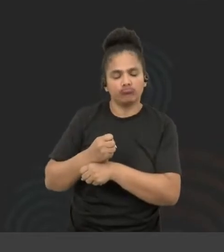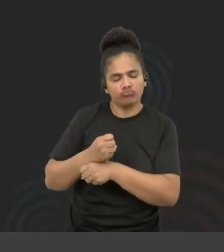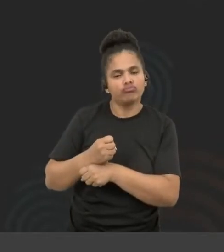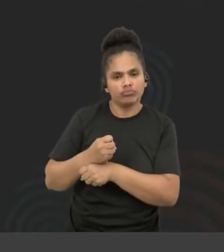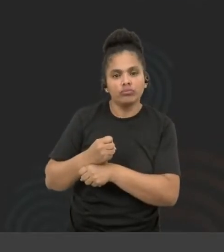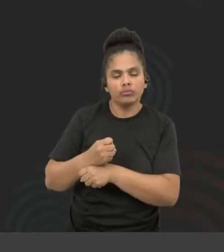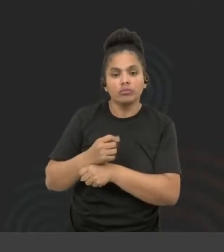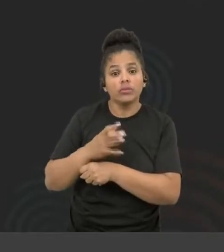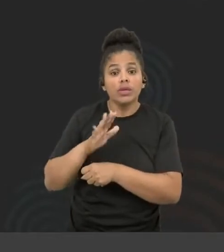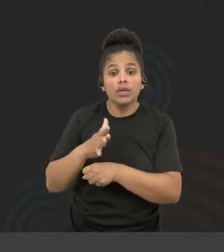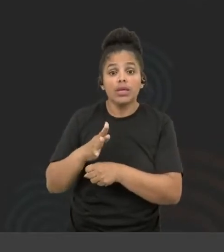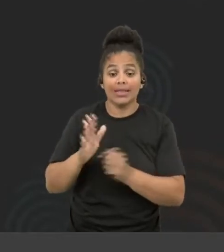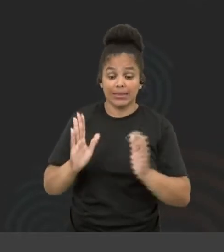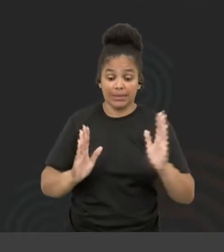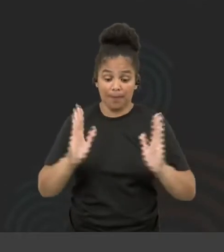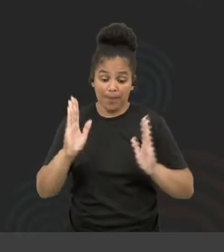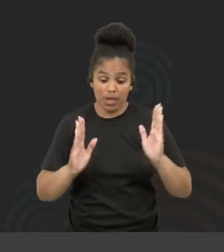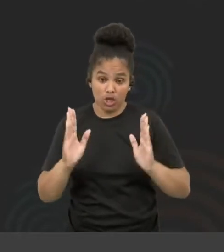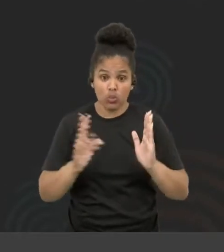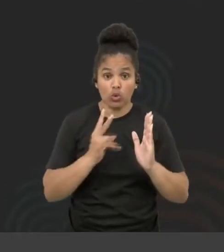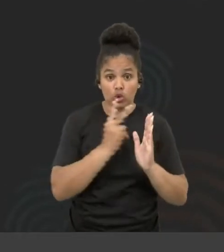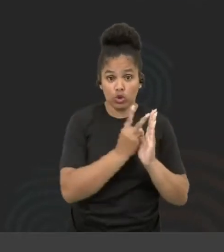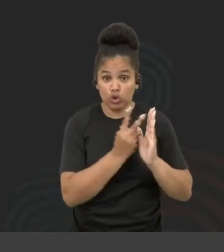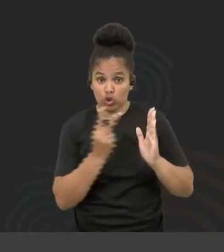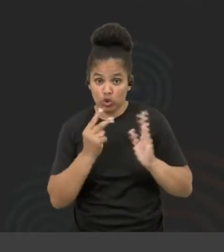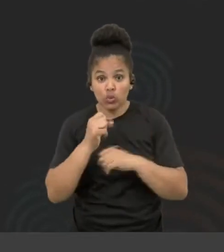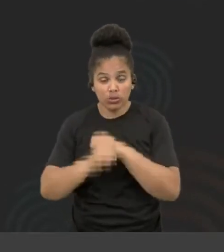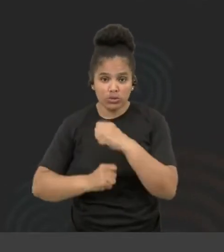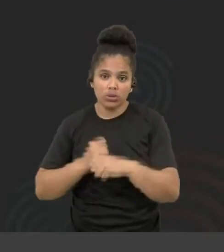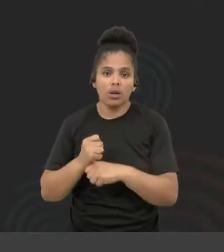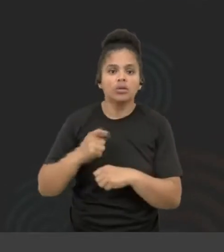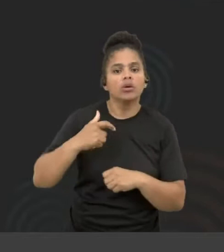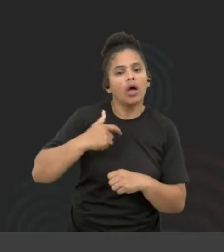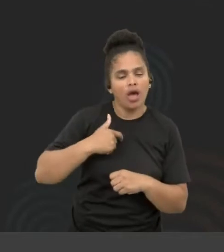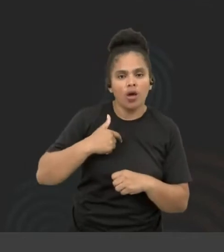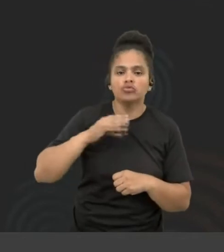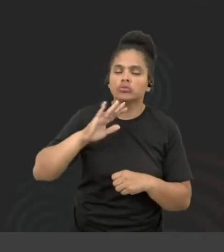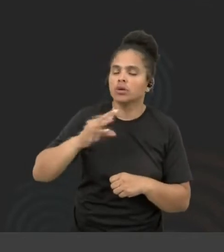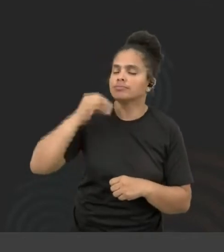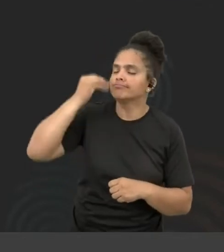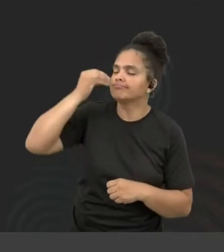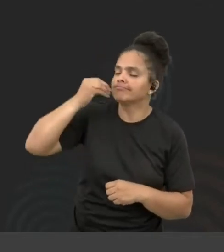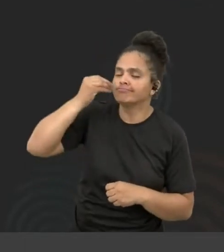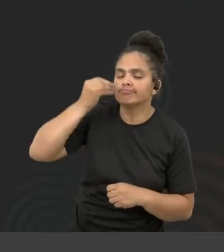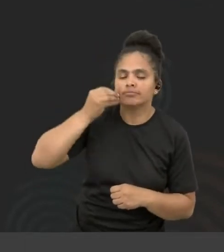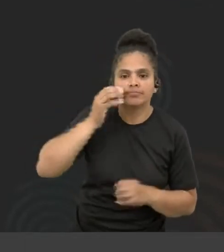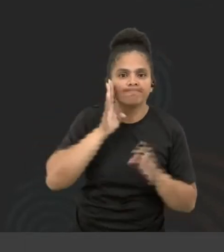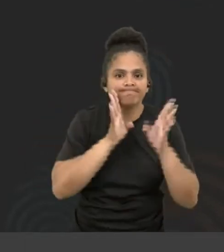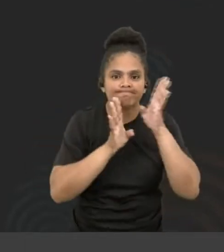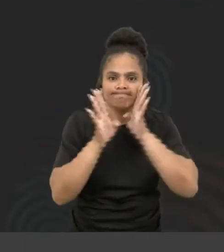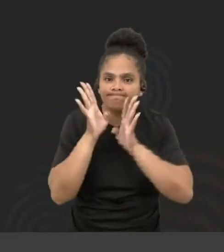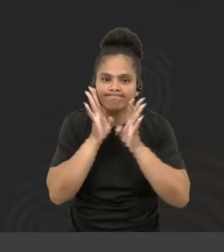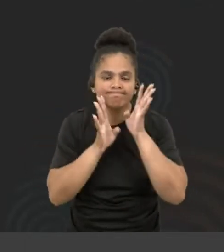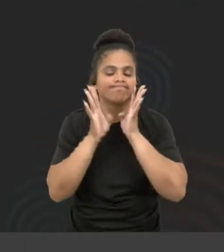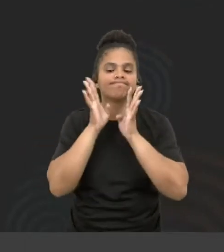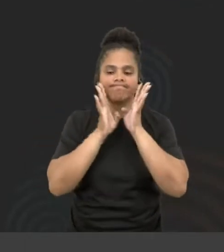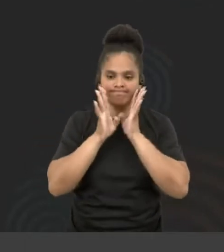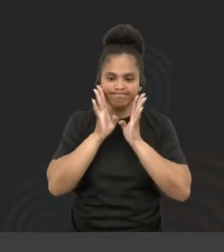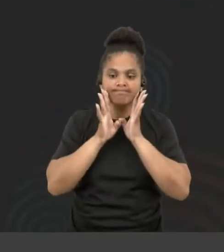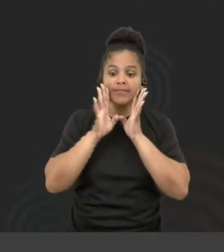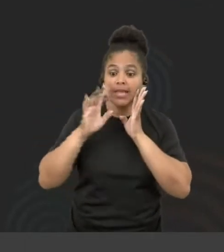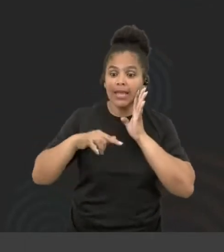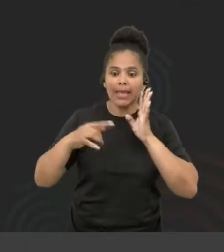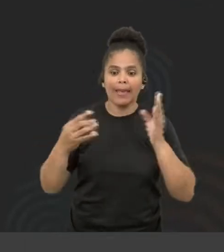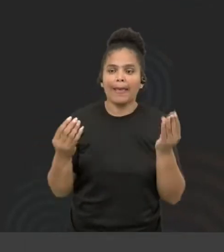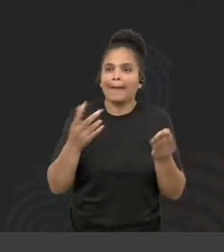E dentro desses dois anos, eu pude ter algumas experiências muito bacanas que me